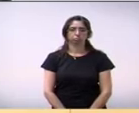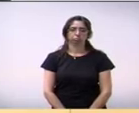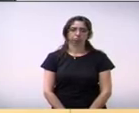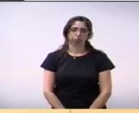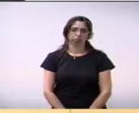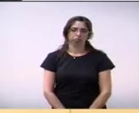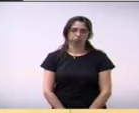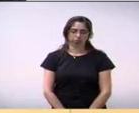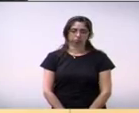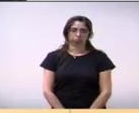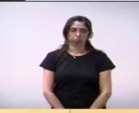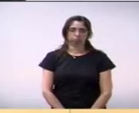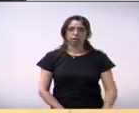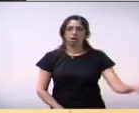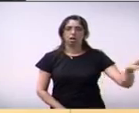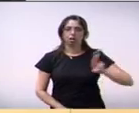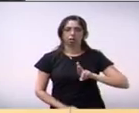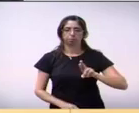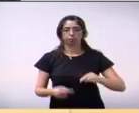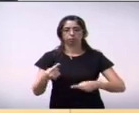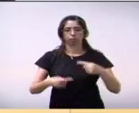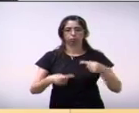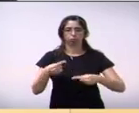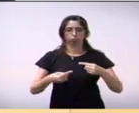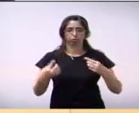Os requerimentos estão em discussão.